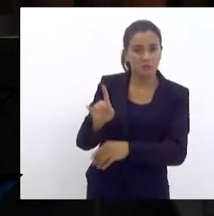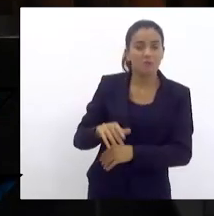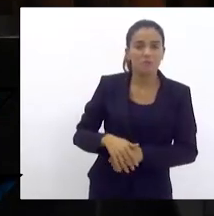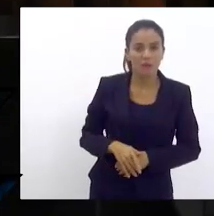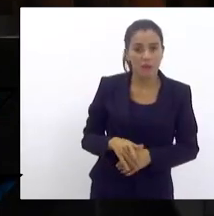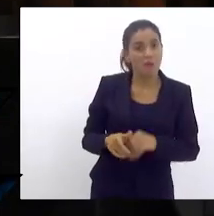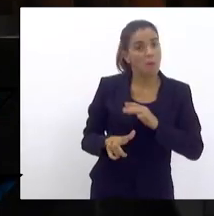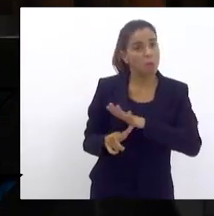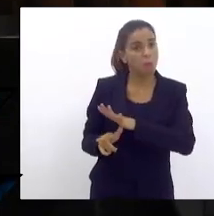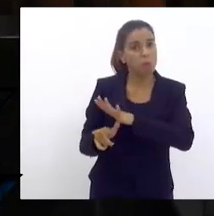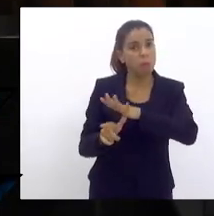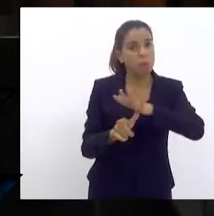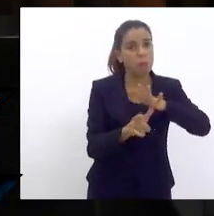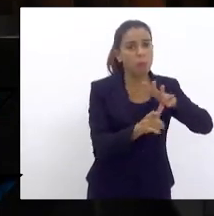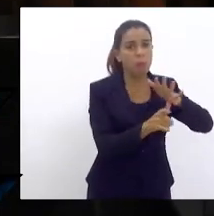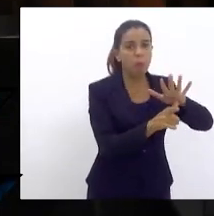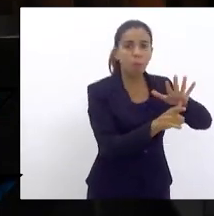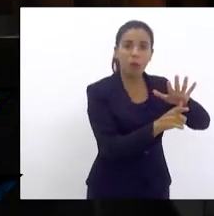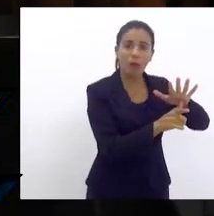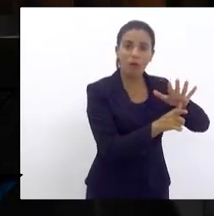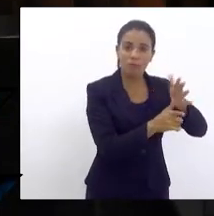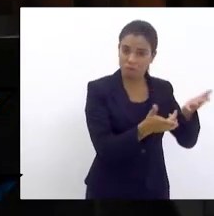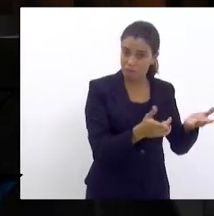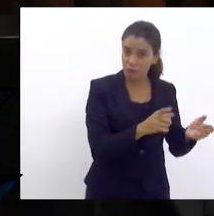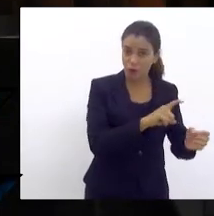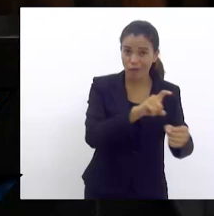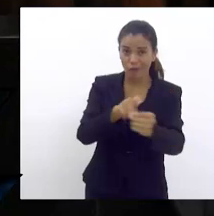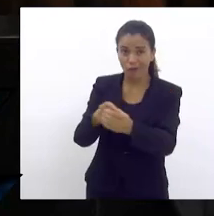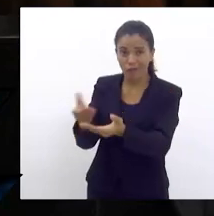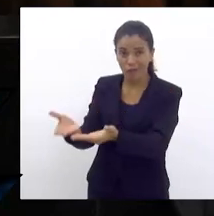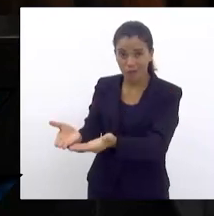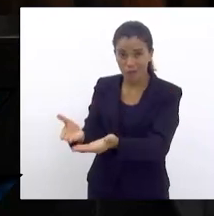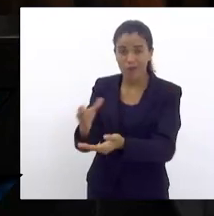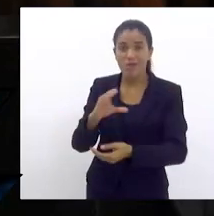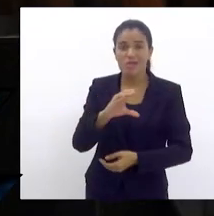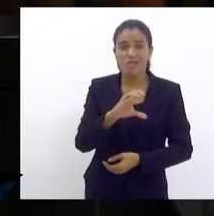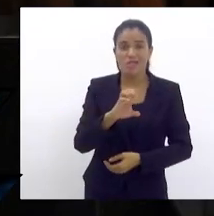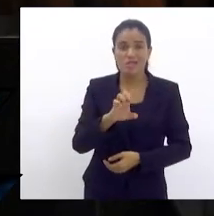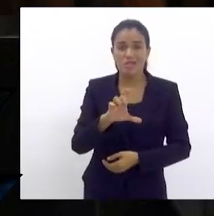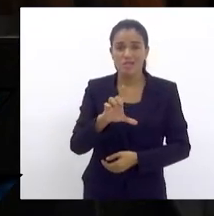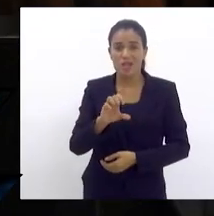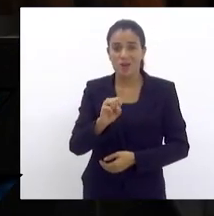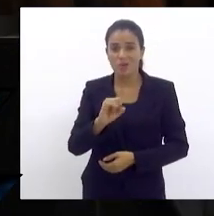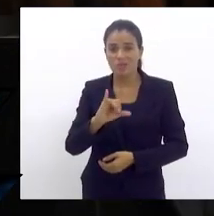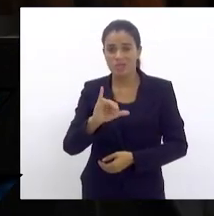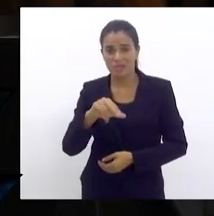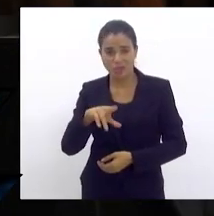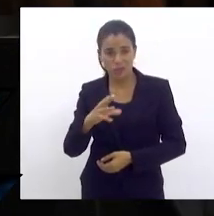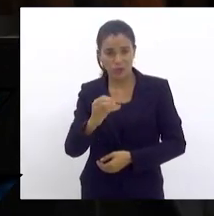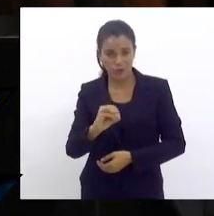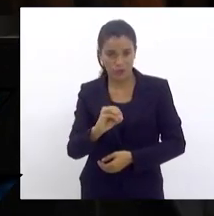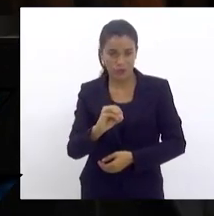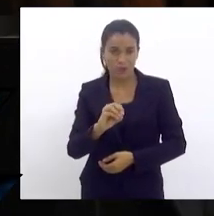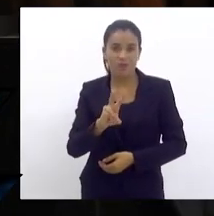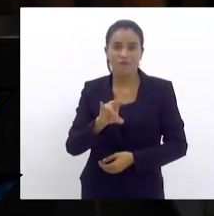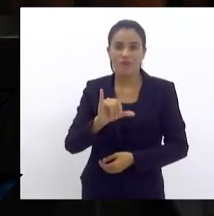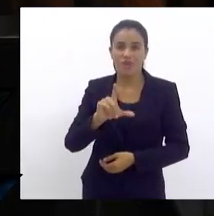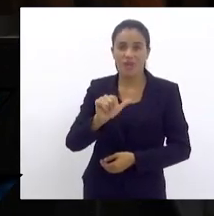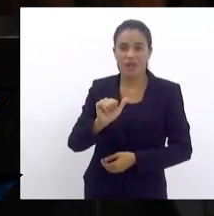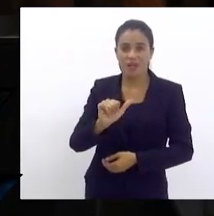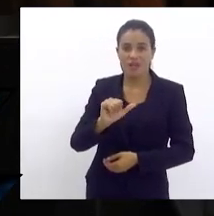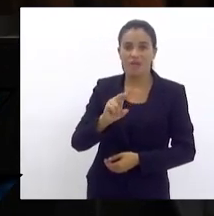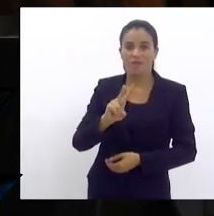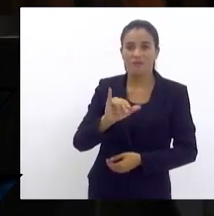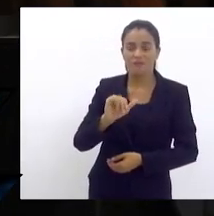esse que era usado do serviço público de transporte de órgãos. Celcinho da Vila Vintém, entre outros criminosos que